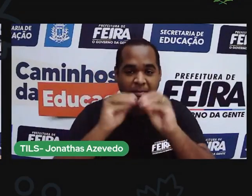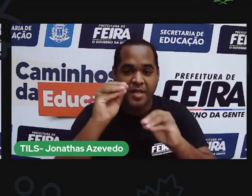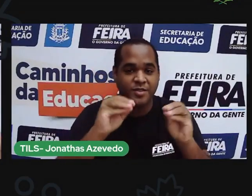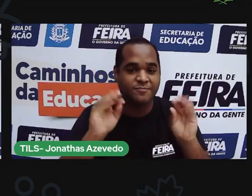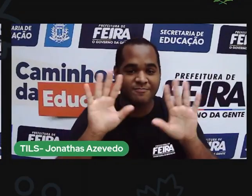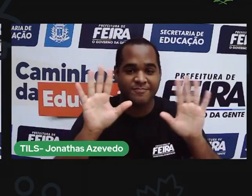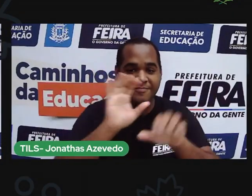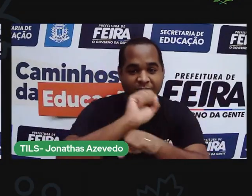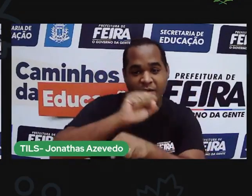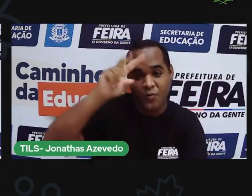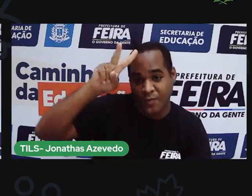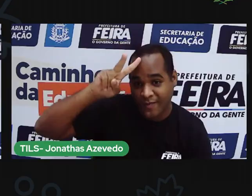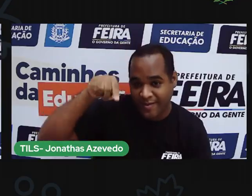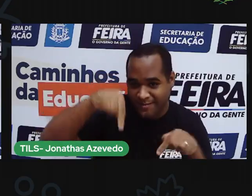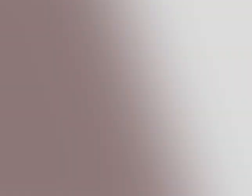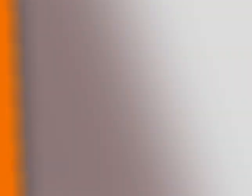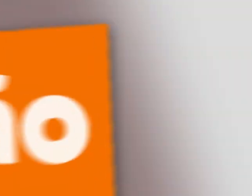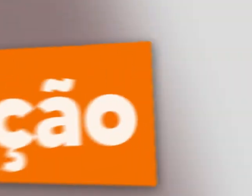vocês segunda-feira aqui no canal.